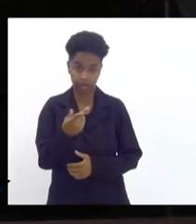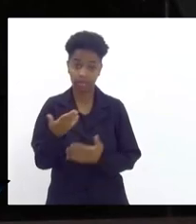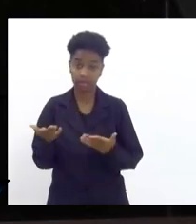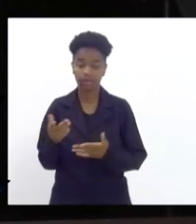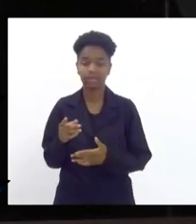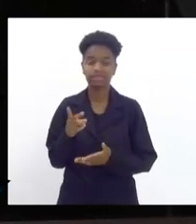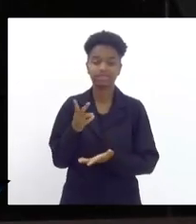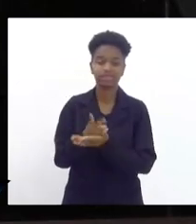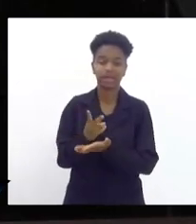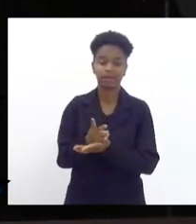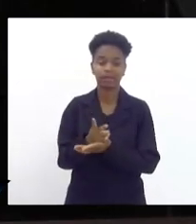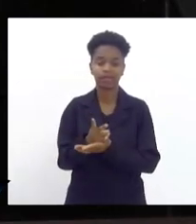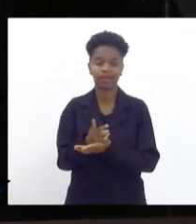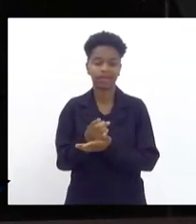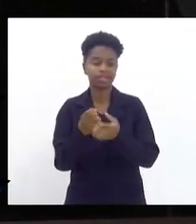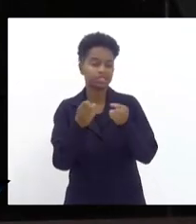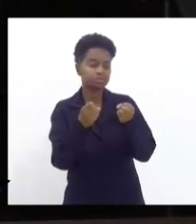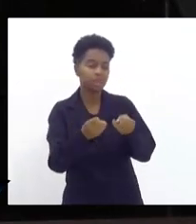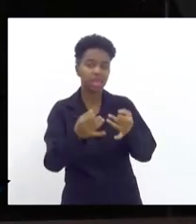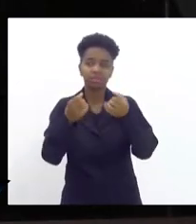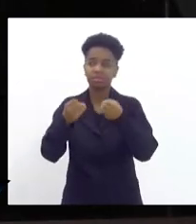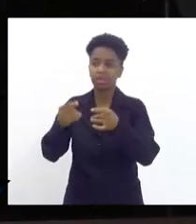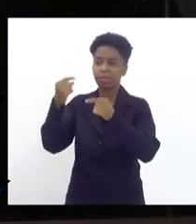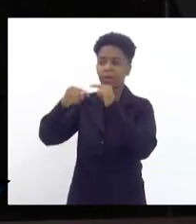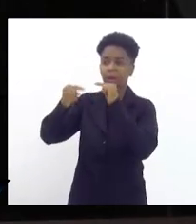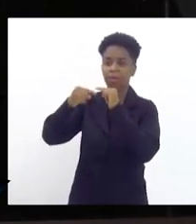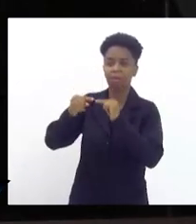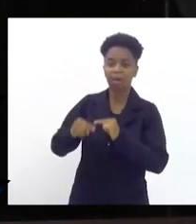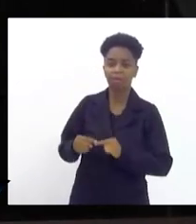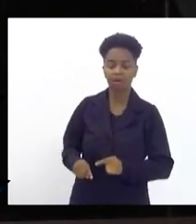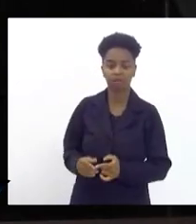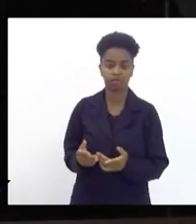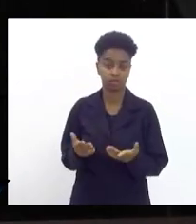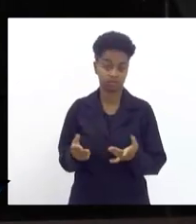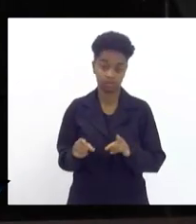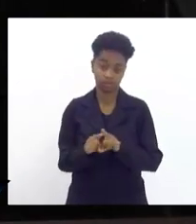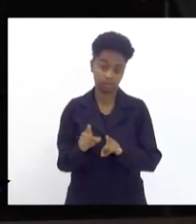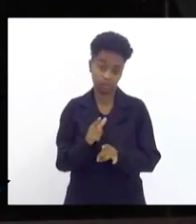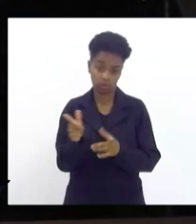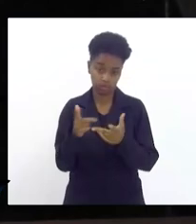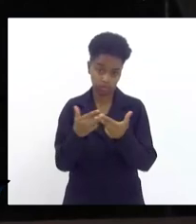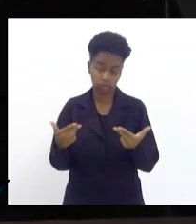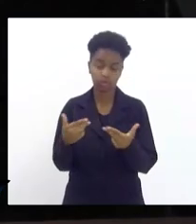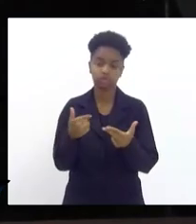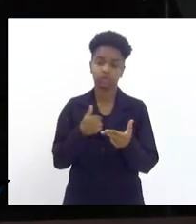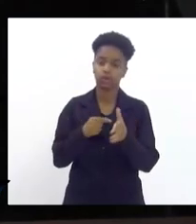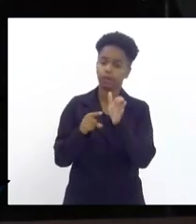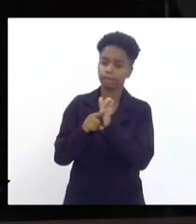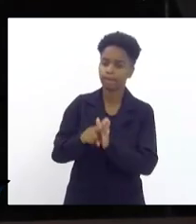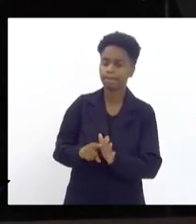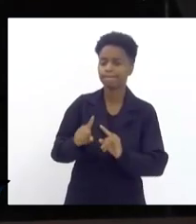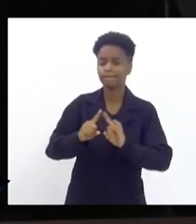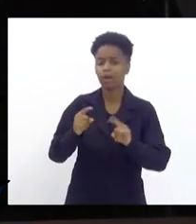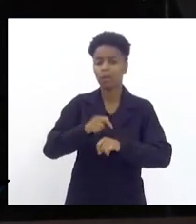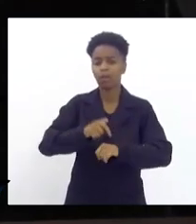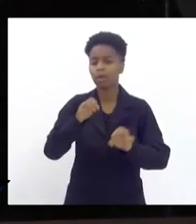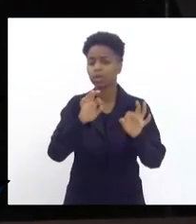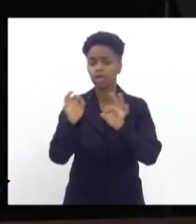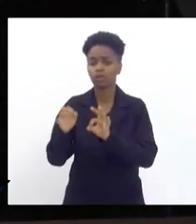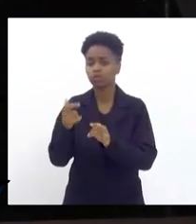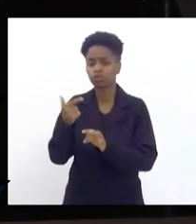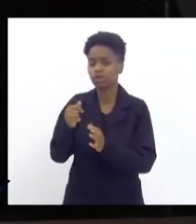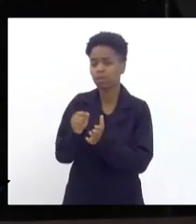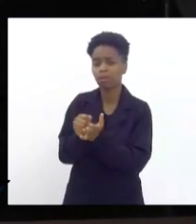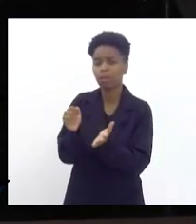ele fica vagamente dando explicações que não condizem com a realidade uma outra coisa eu fiz o levantamento e em nenhum momento a Genersa multou